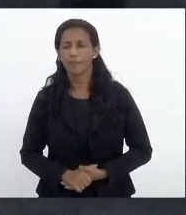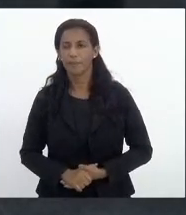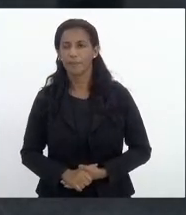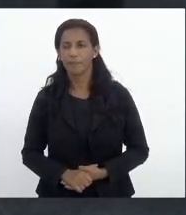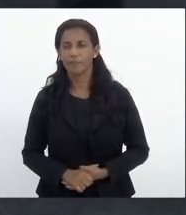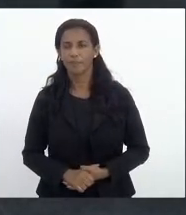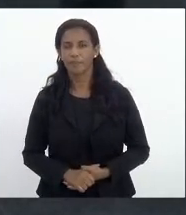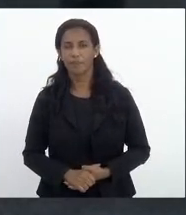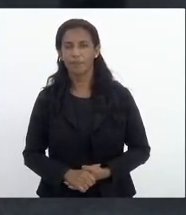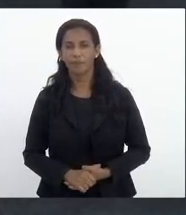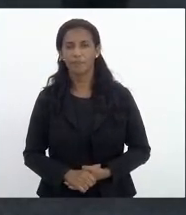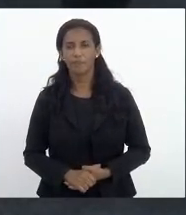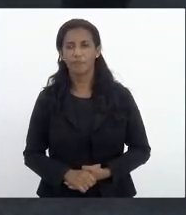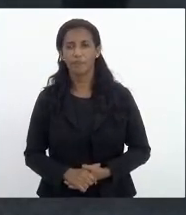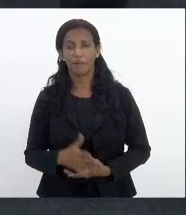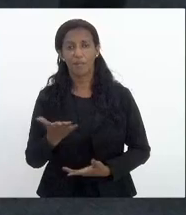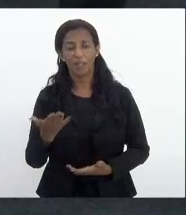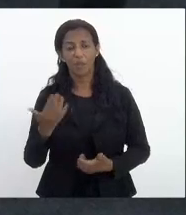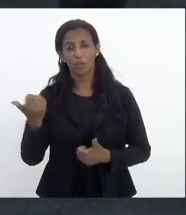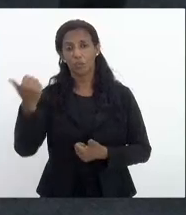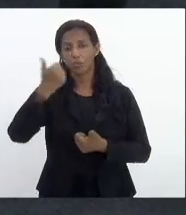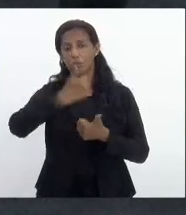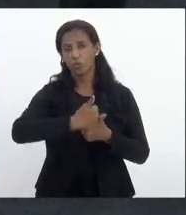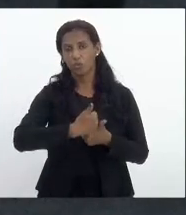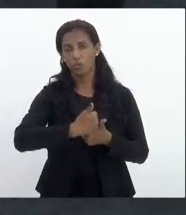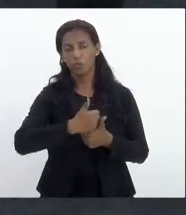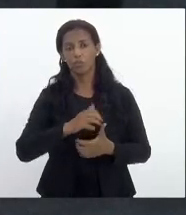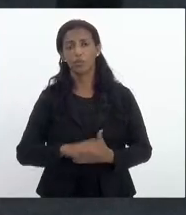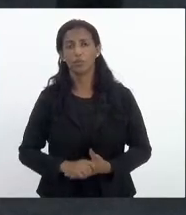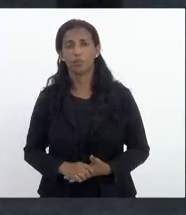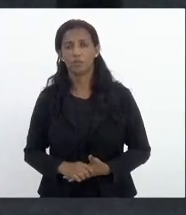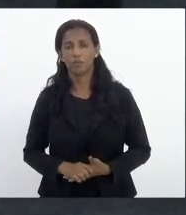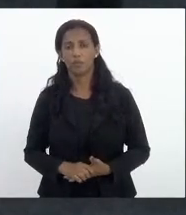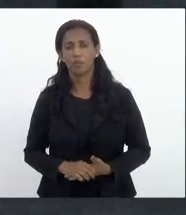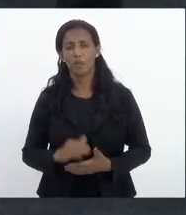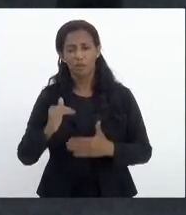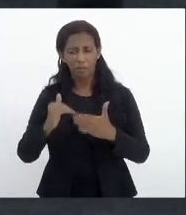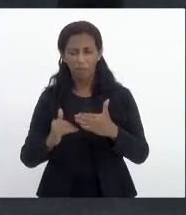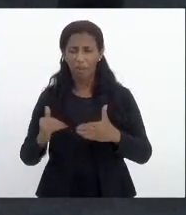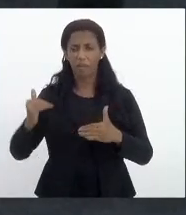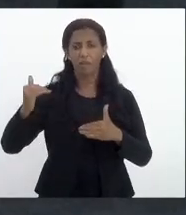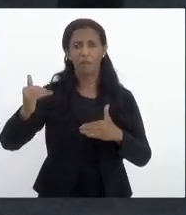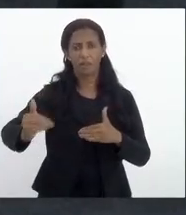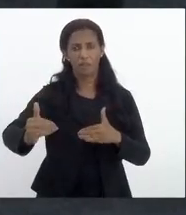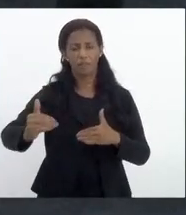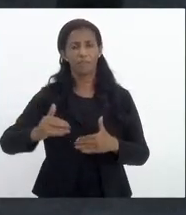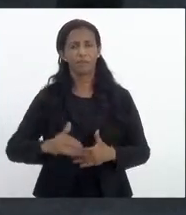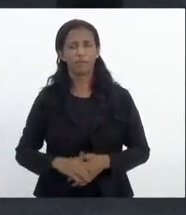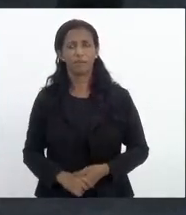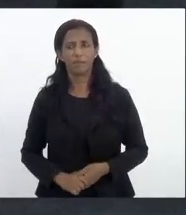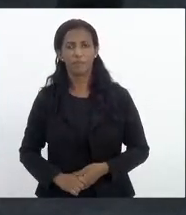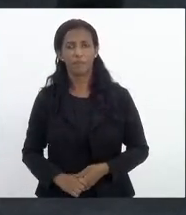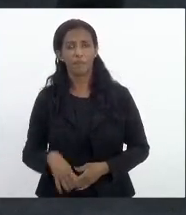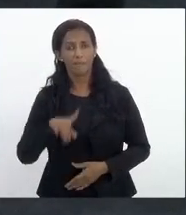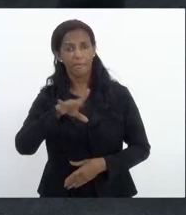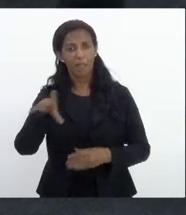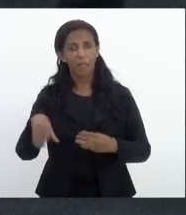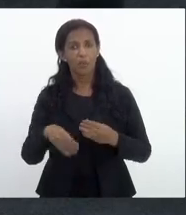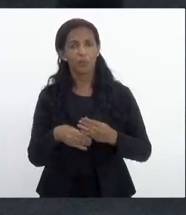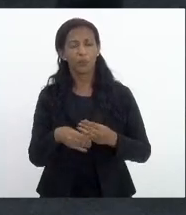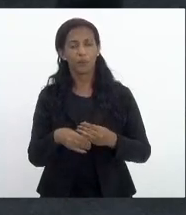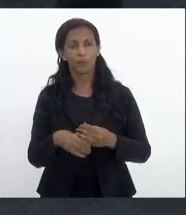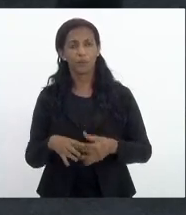o substitutivo vai além disso ele inclui